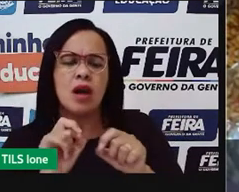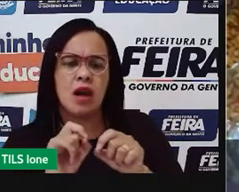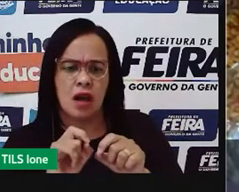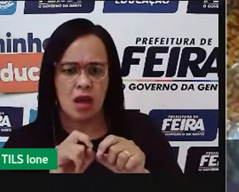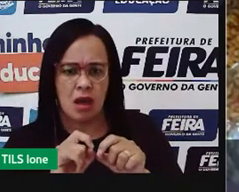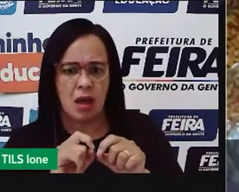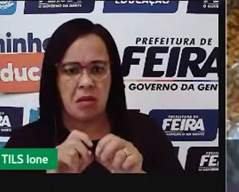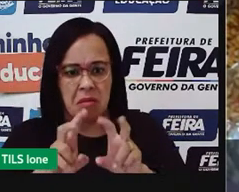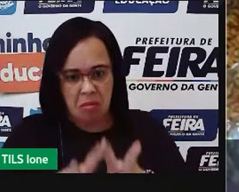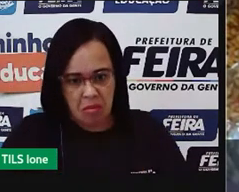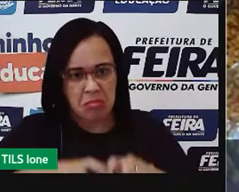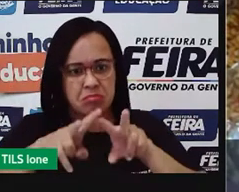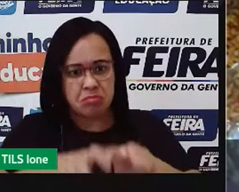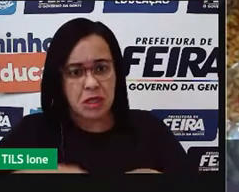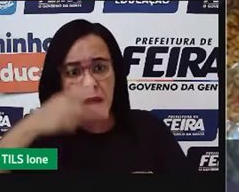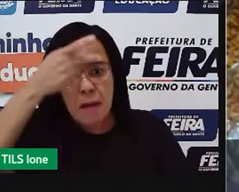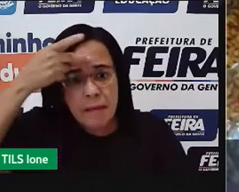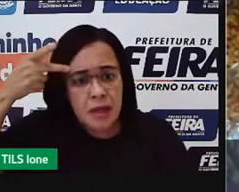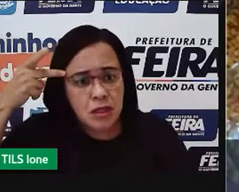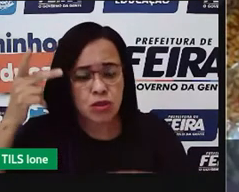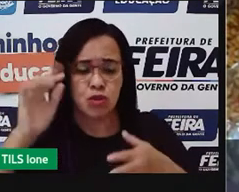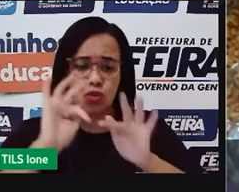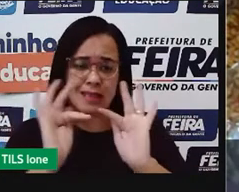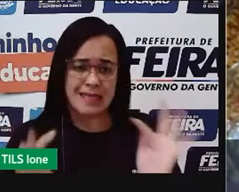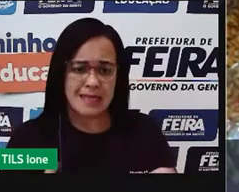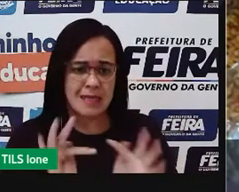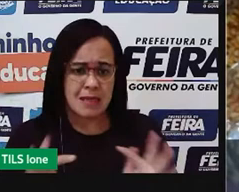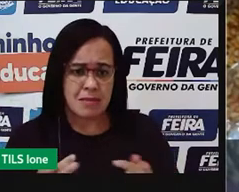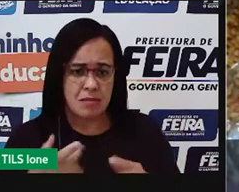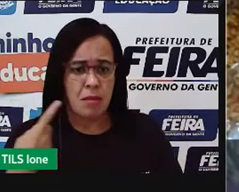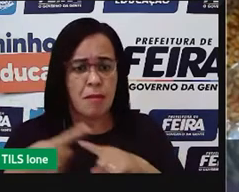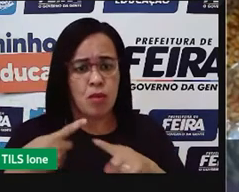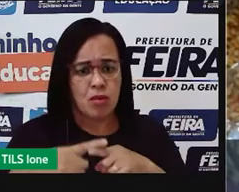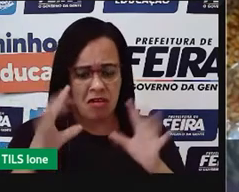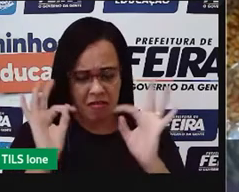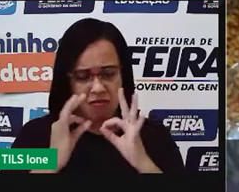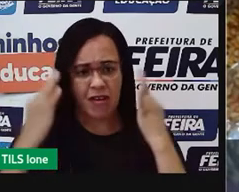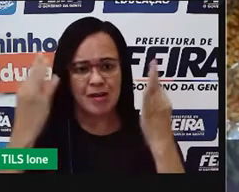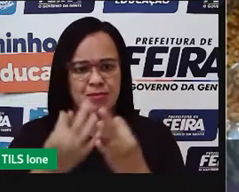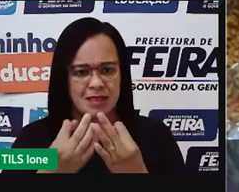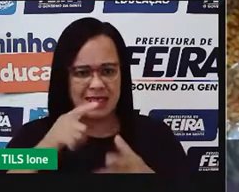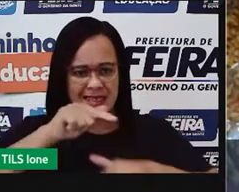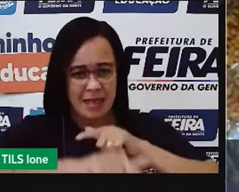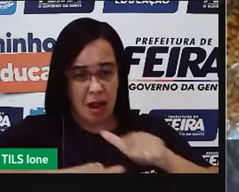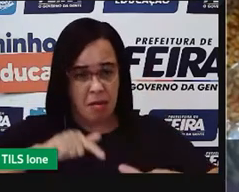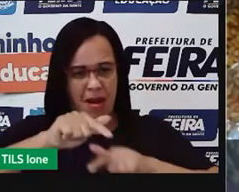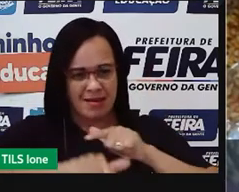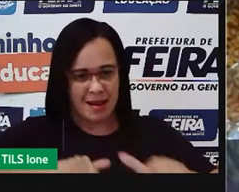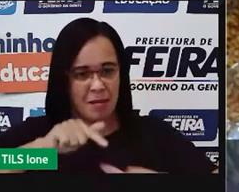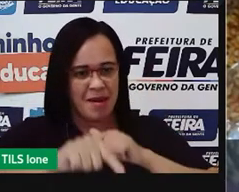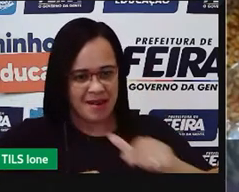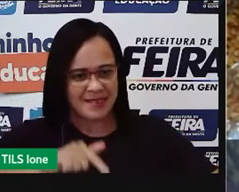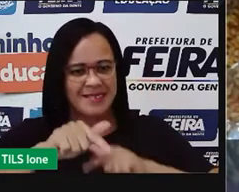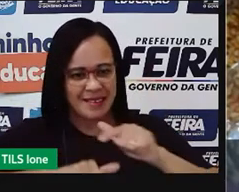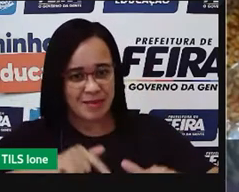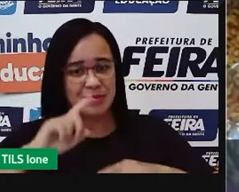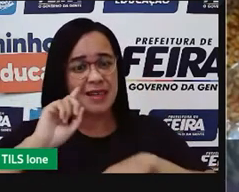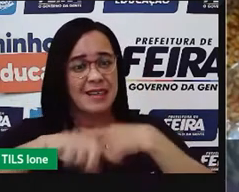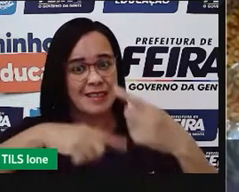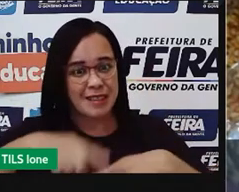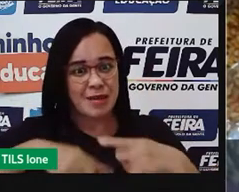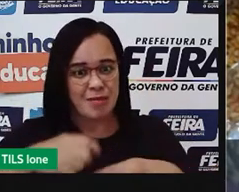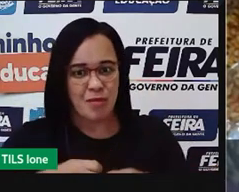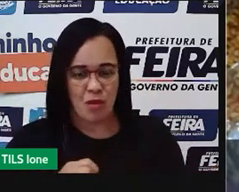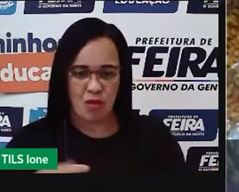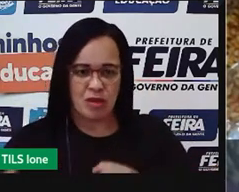produtores, eles estão muito voltados para exportação, para manter o mercado externo. E aí, na realidade, a gente